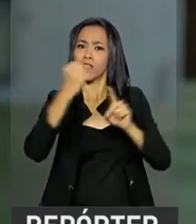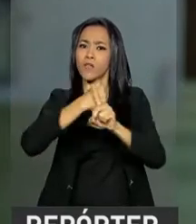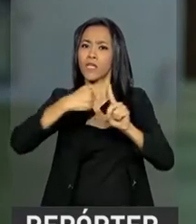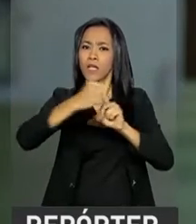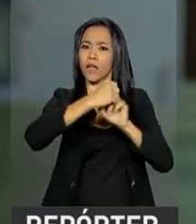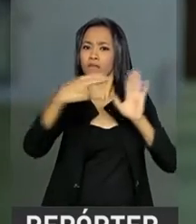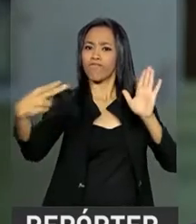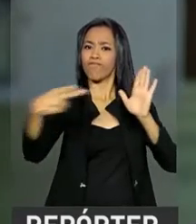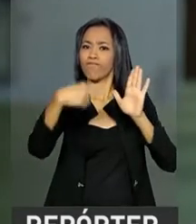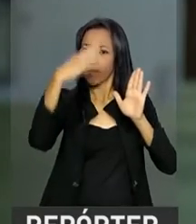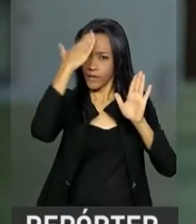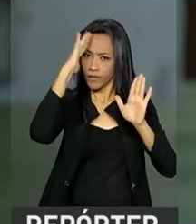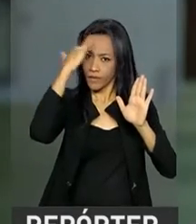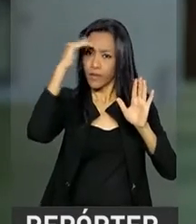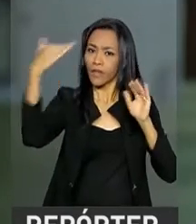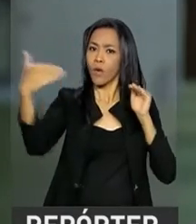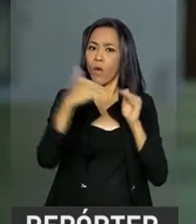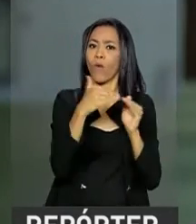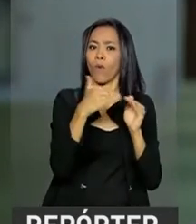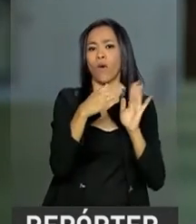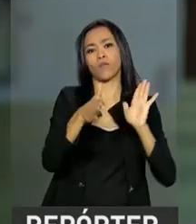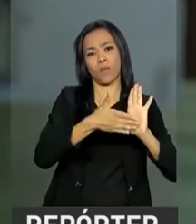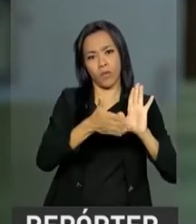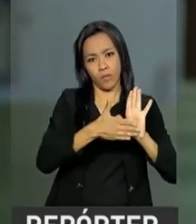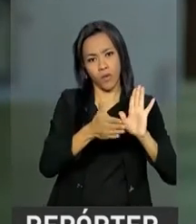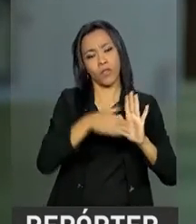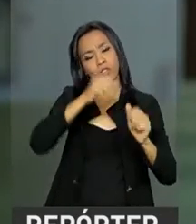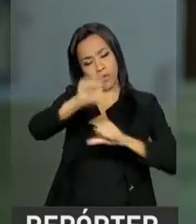grande acordo social, fazer a reforma da Previdência e avançar com o Brasil. Obrigado. Obrigado.